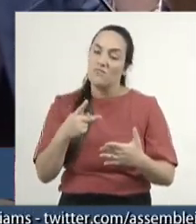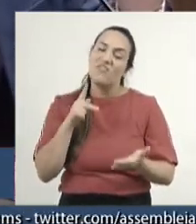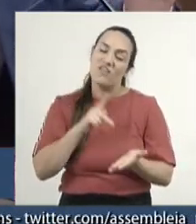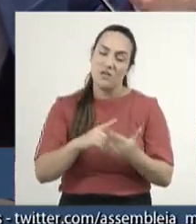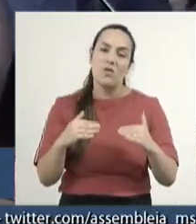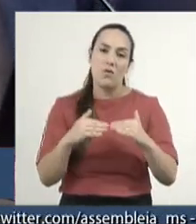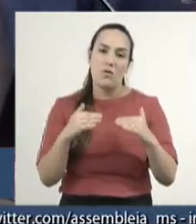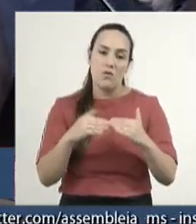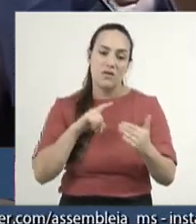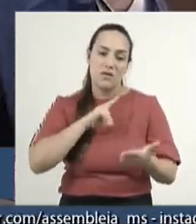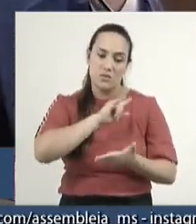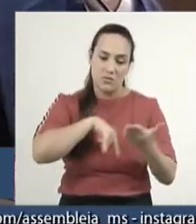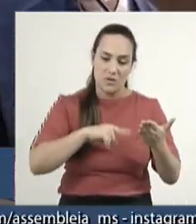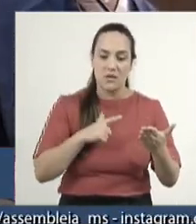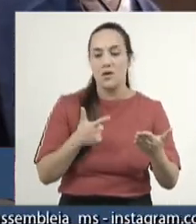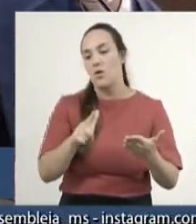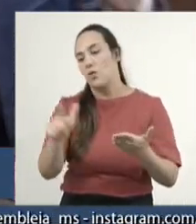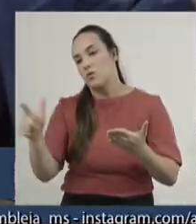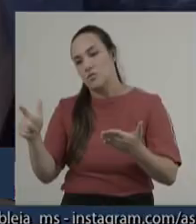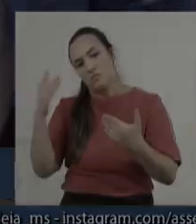só desse documento, mas em todos os outros. Obrigado, presidente.